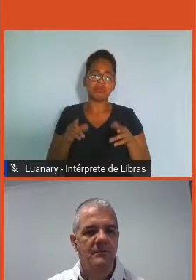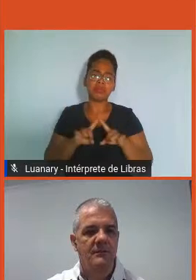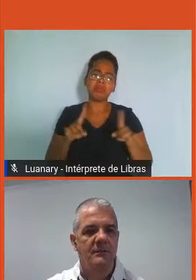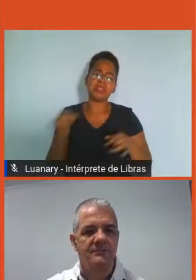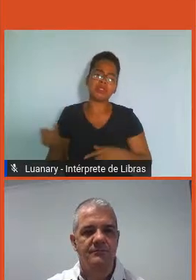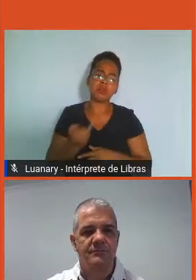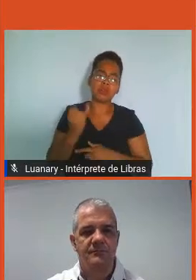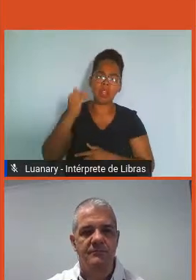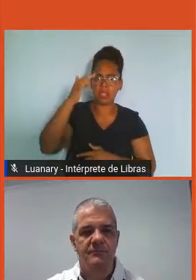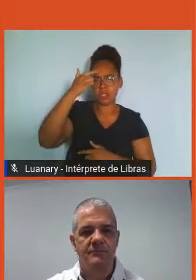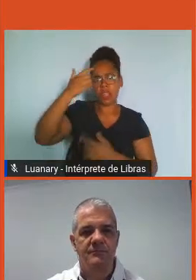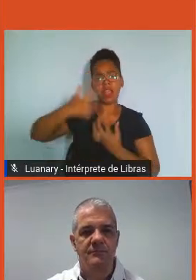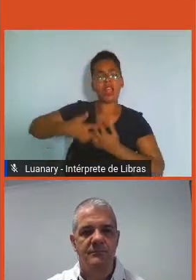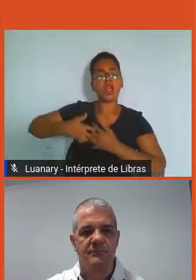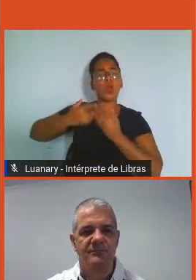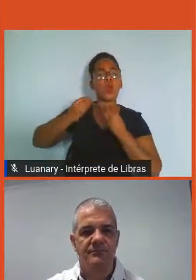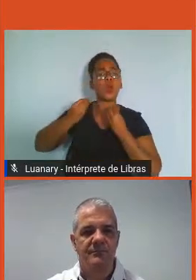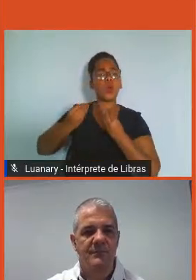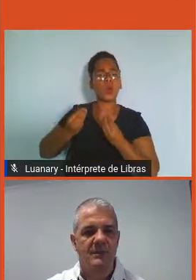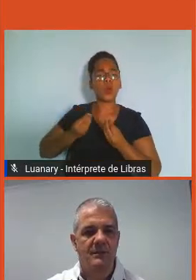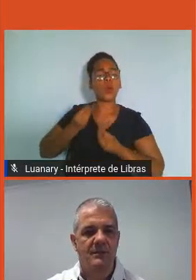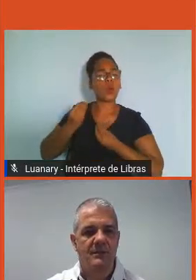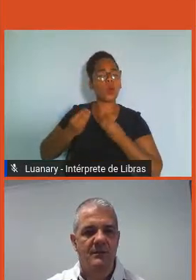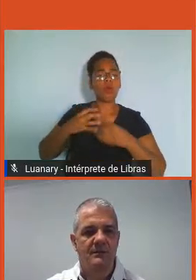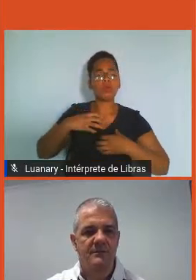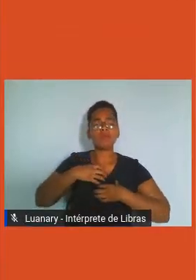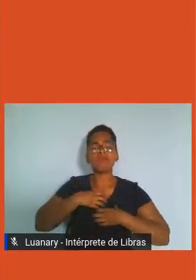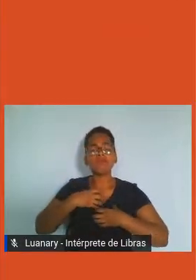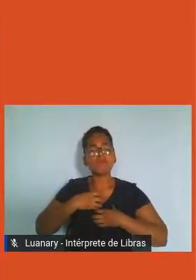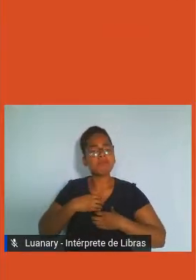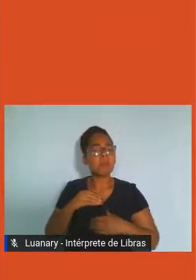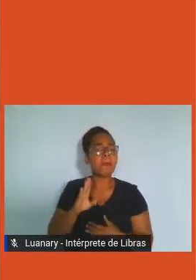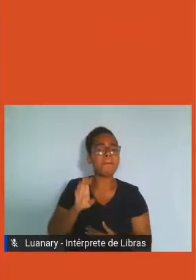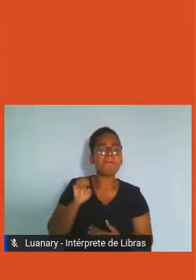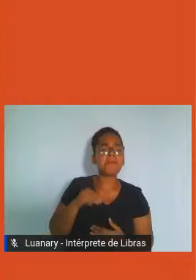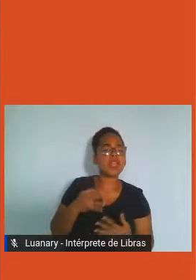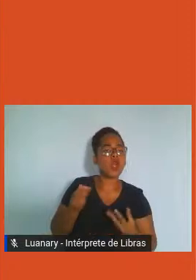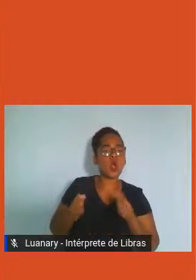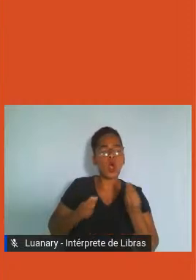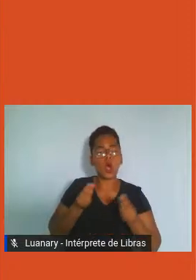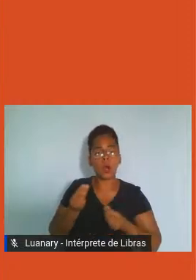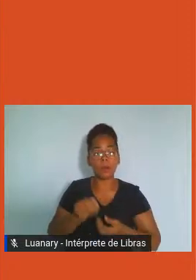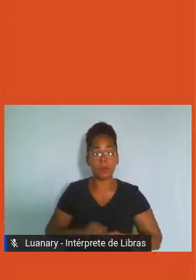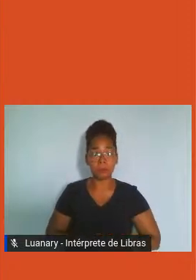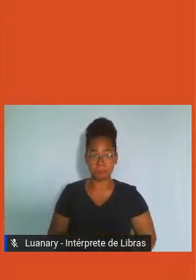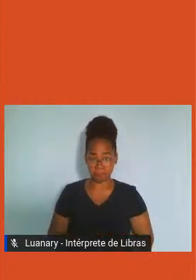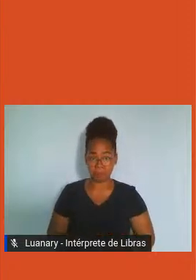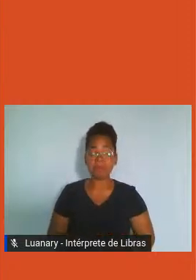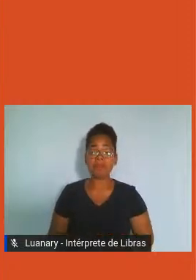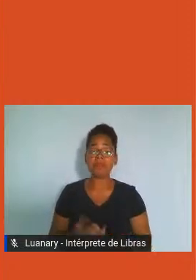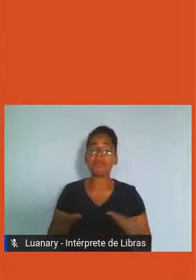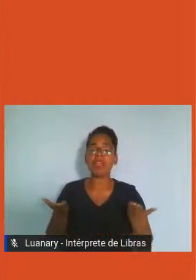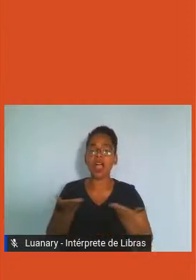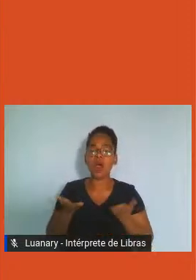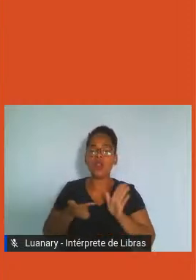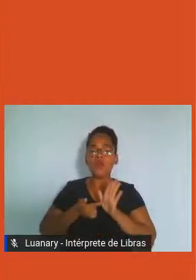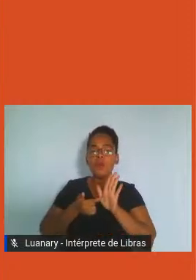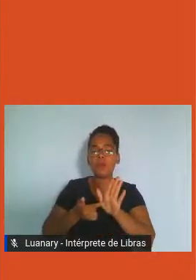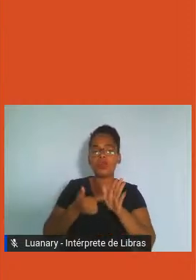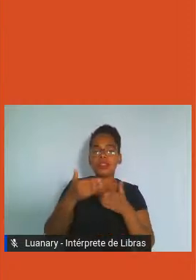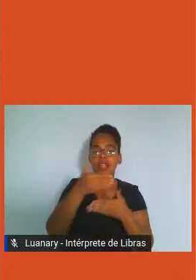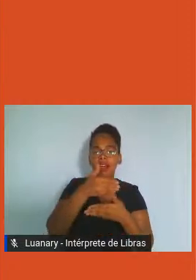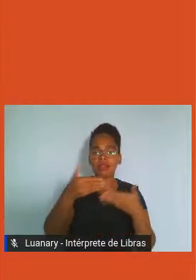bem-estar. Sejamos, então, objetivos, vou compartilhar aqui a minha tela com vocês.